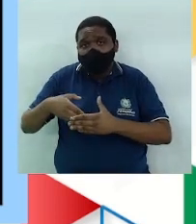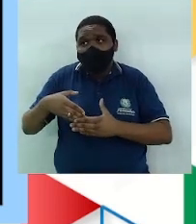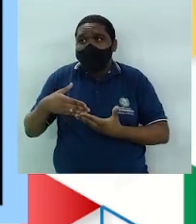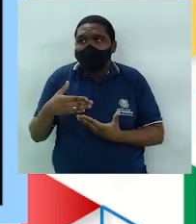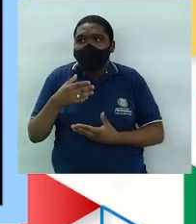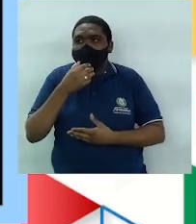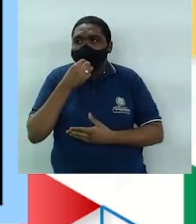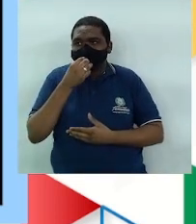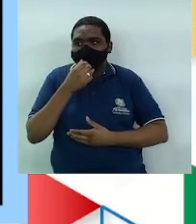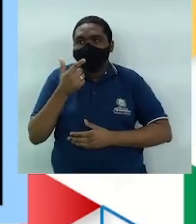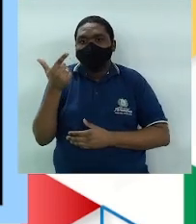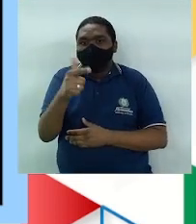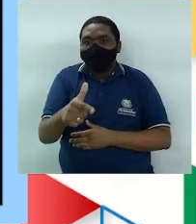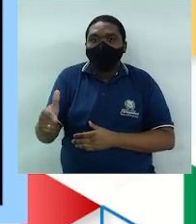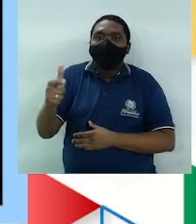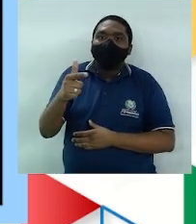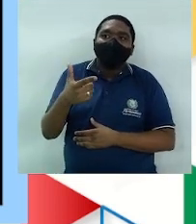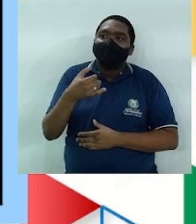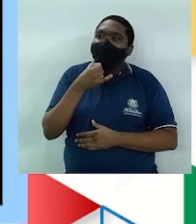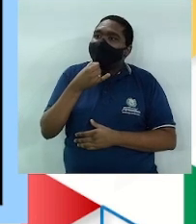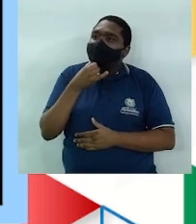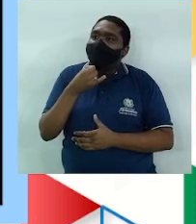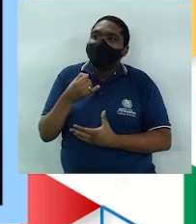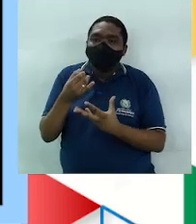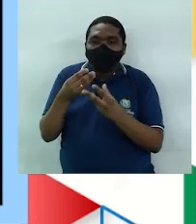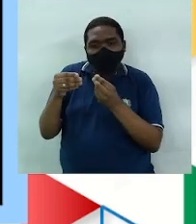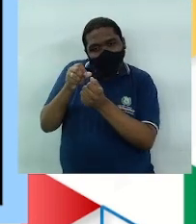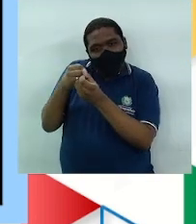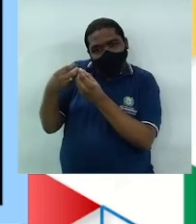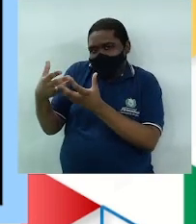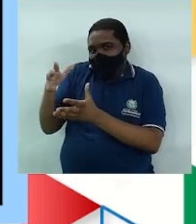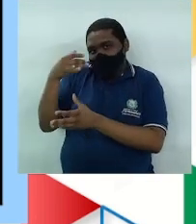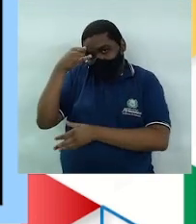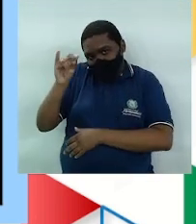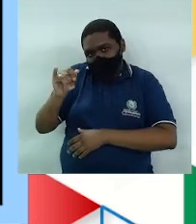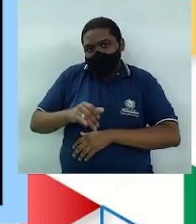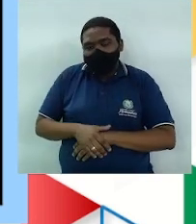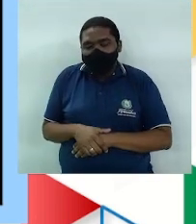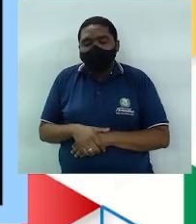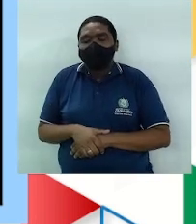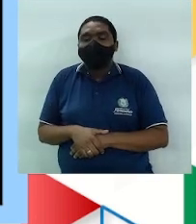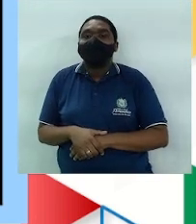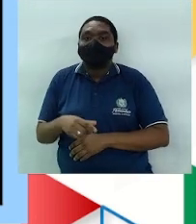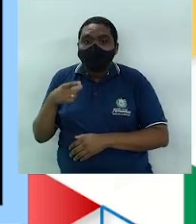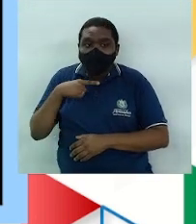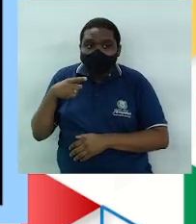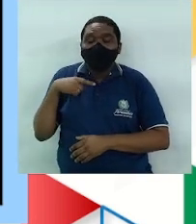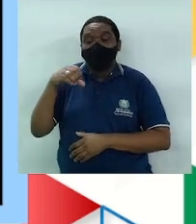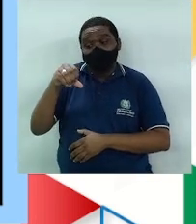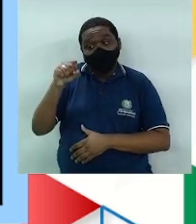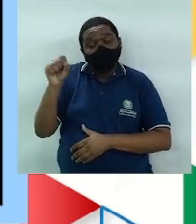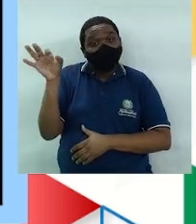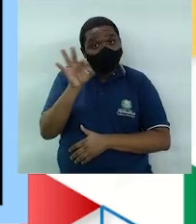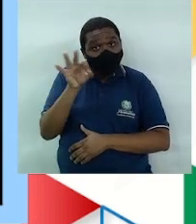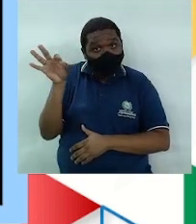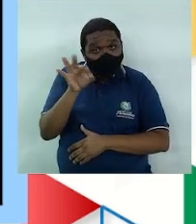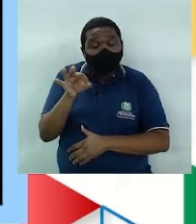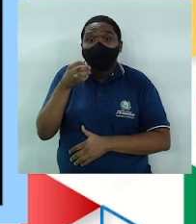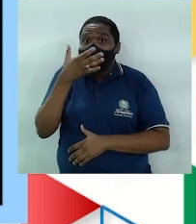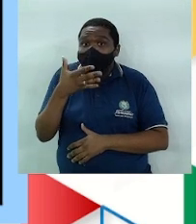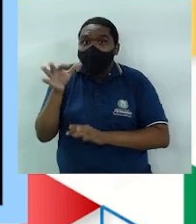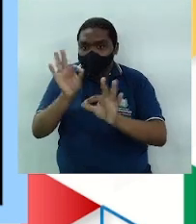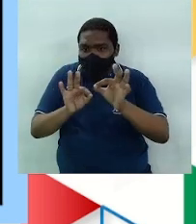do calor e não fique amassado, tá certo? Tem uma eficácia de 98% quando bem